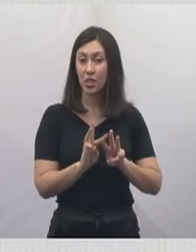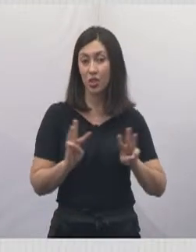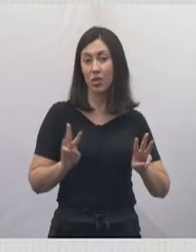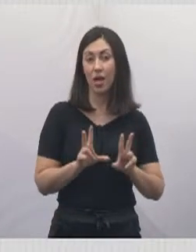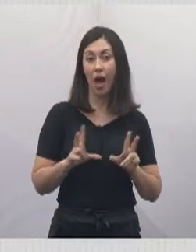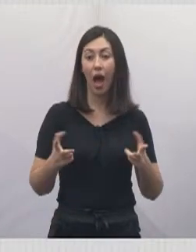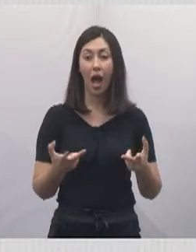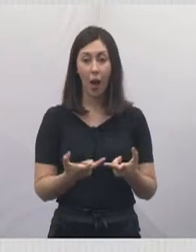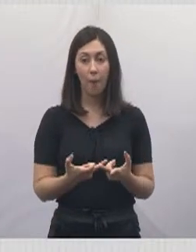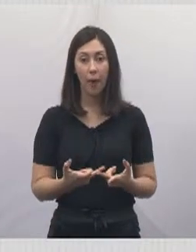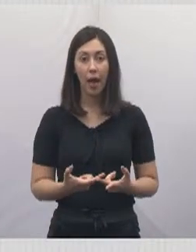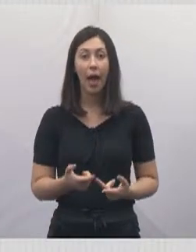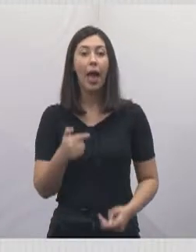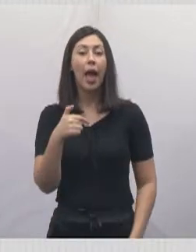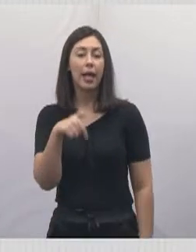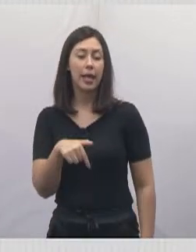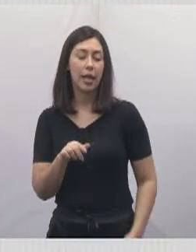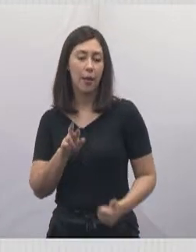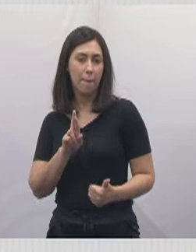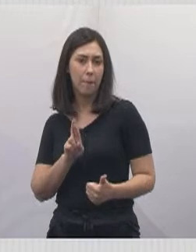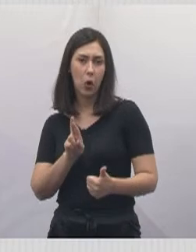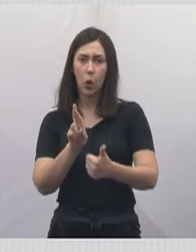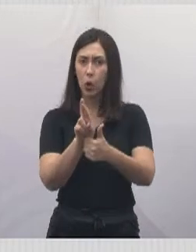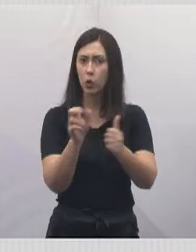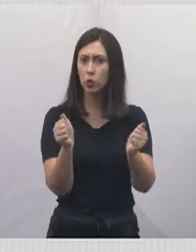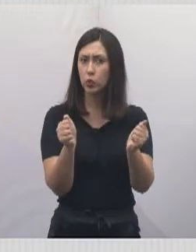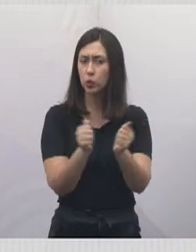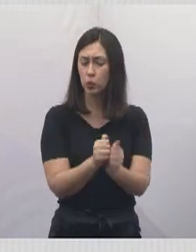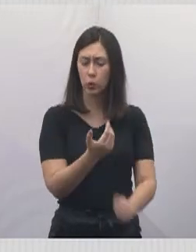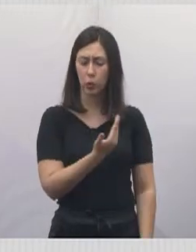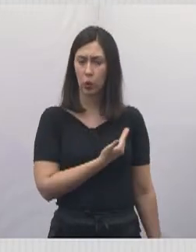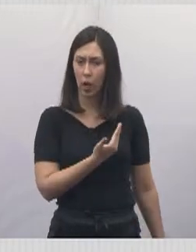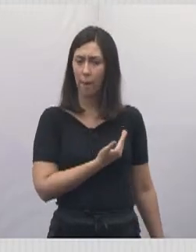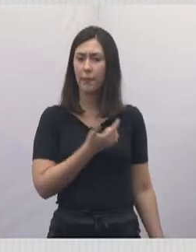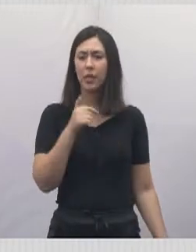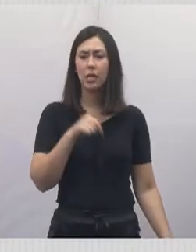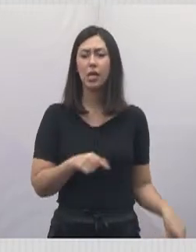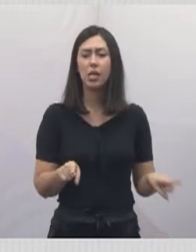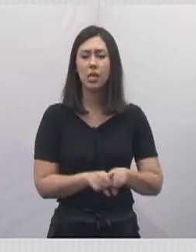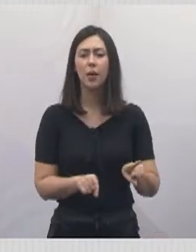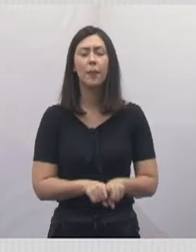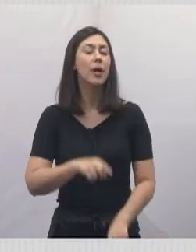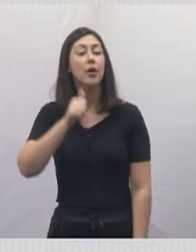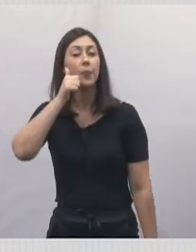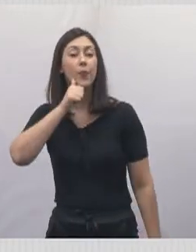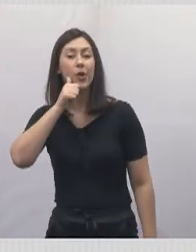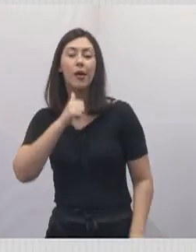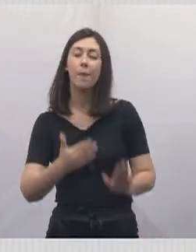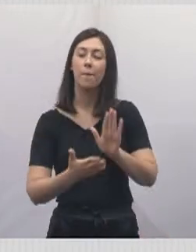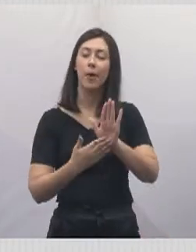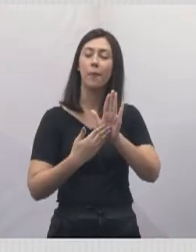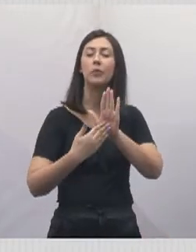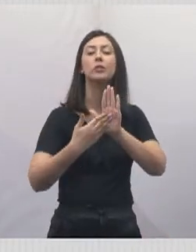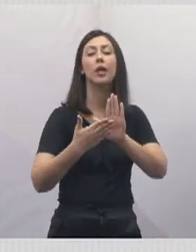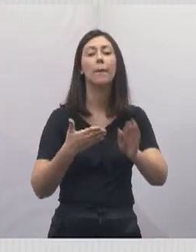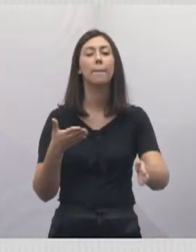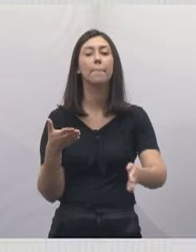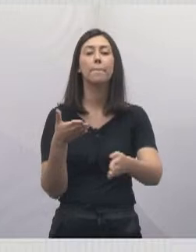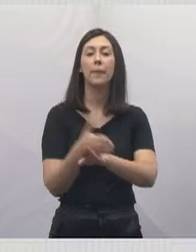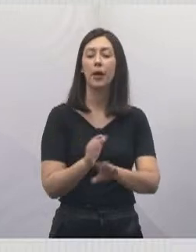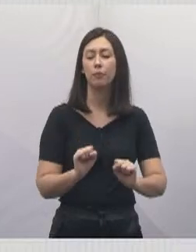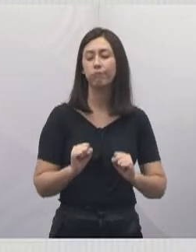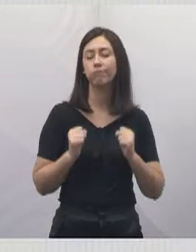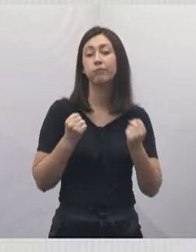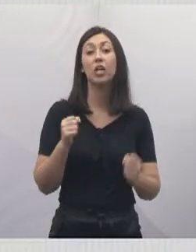procuradora da mulher aqui nesta casa, juntamente com os meus pares e juntamente com as mulheres que se propuseram a estar nessa